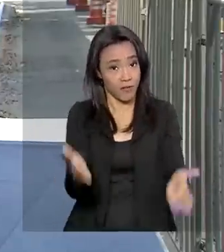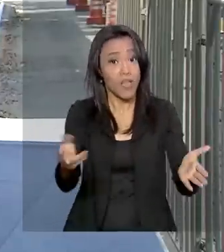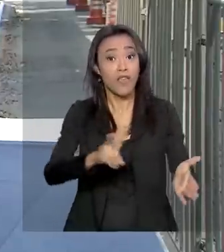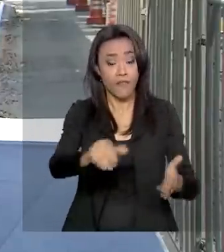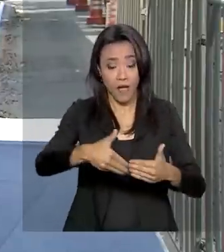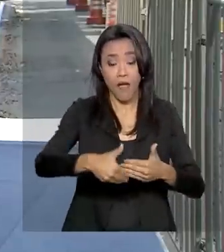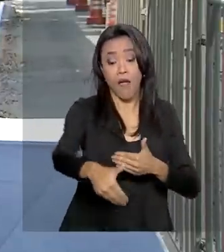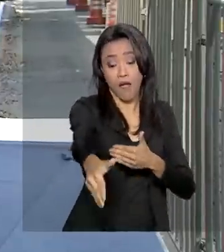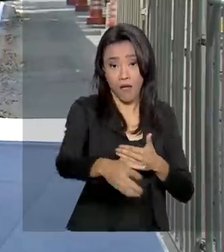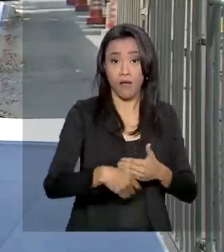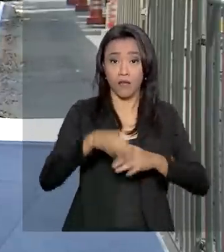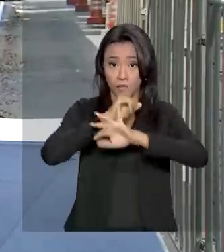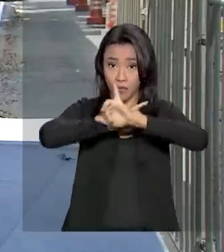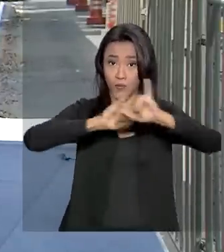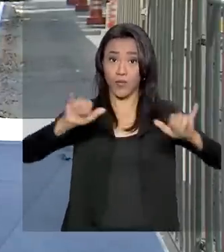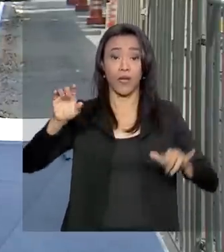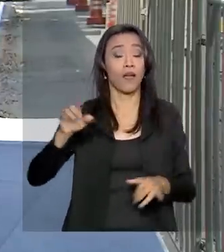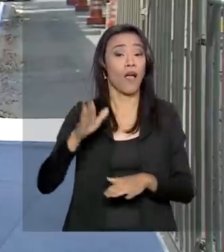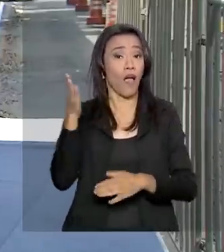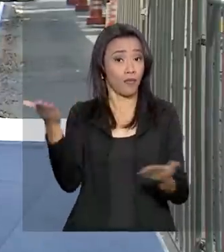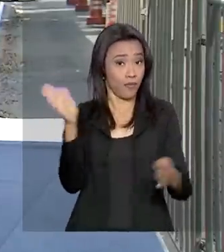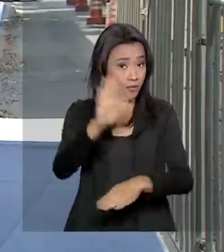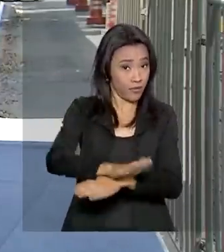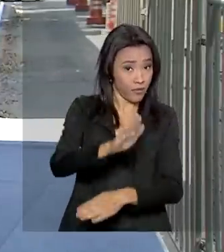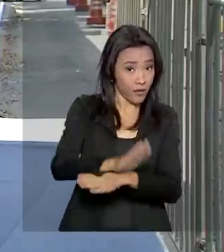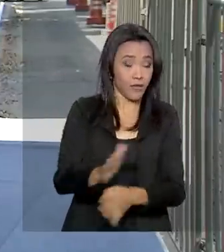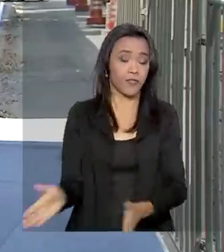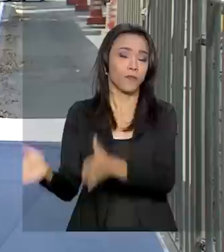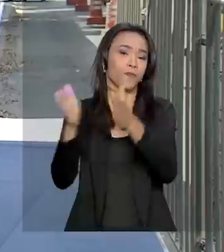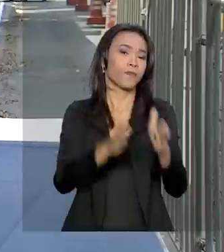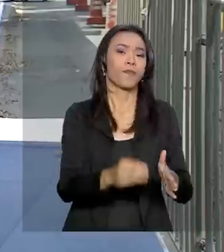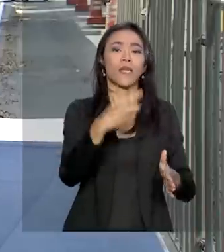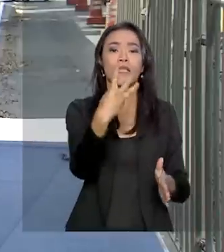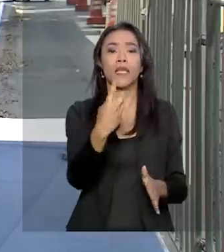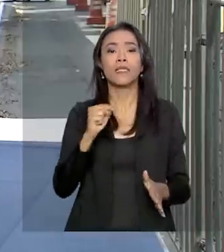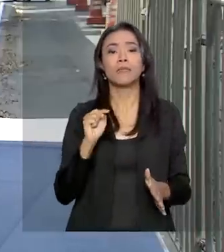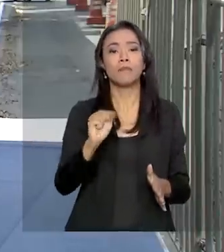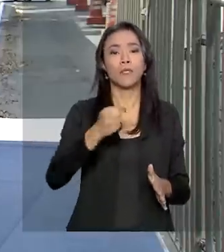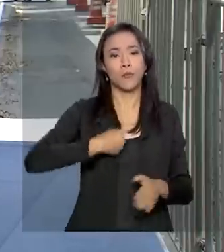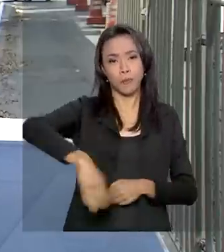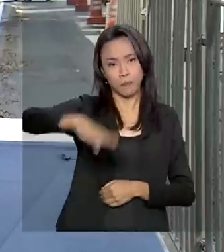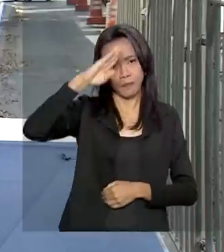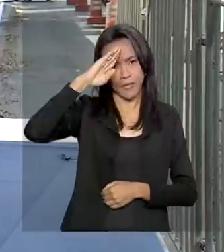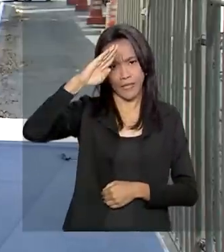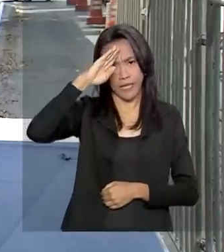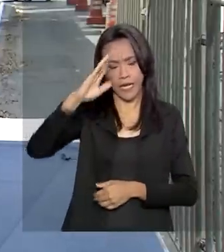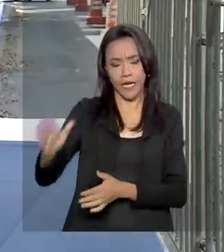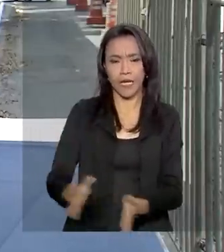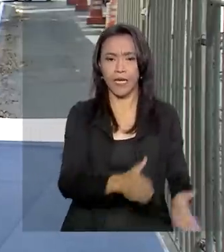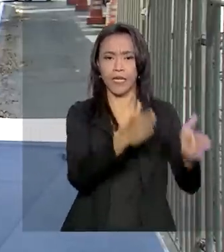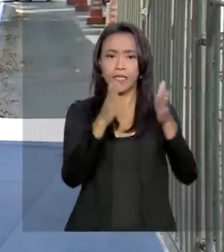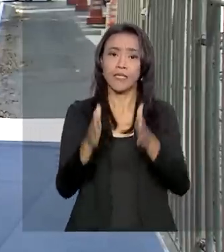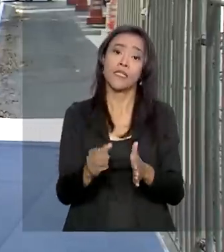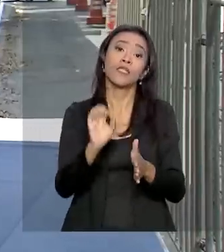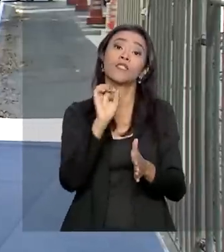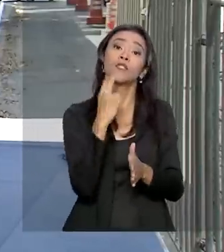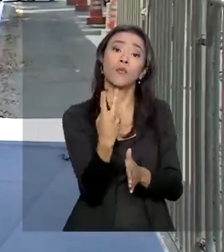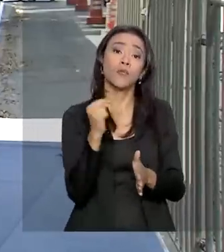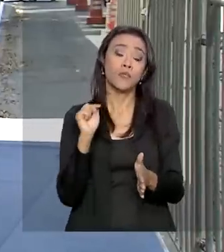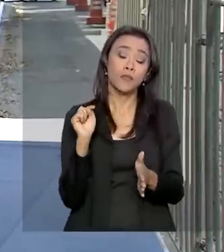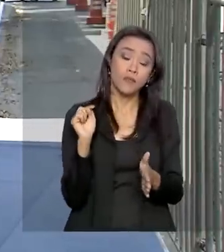e para o 7 de setembro, né, Renata, estarão desfilando cerca de 3 mil militares, 2 mil militares envolvidos